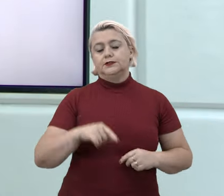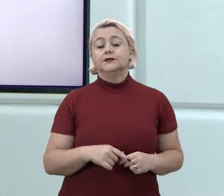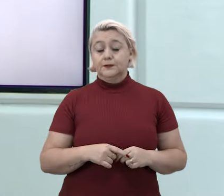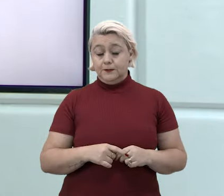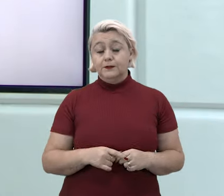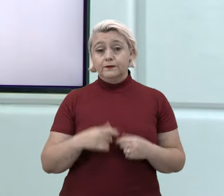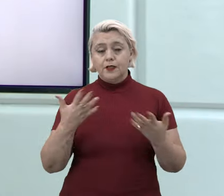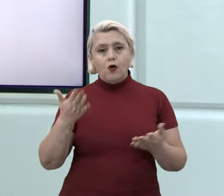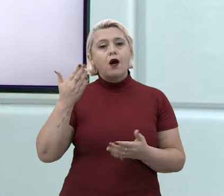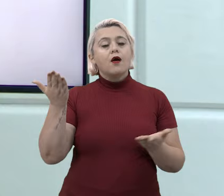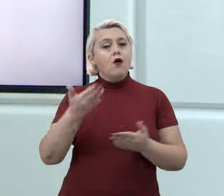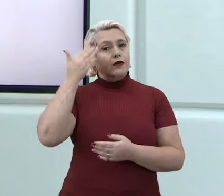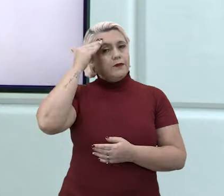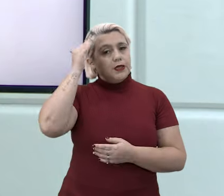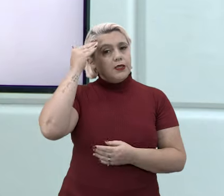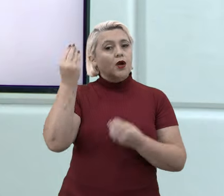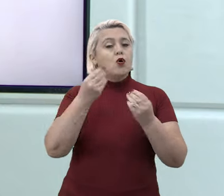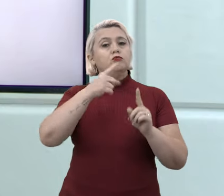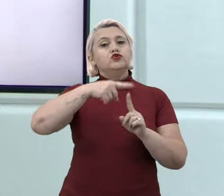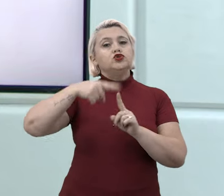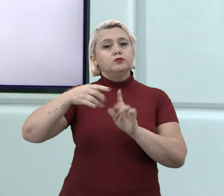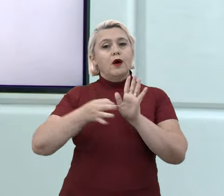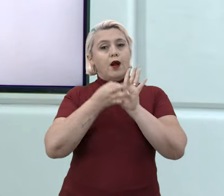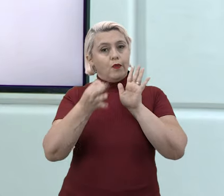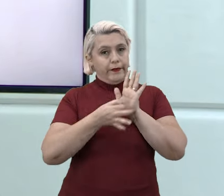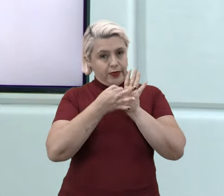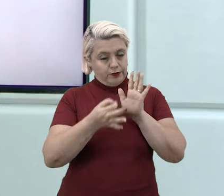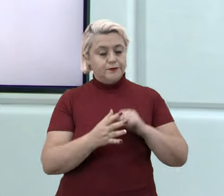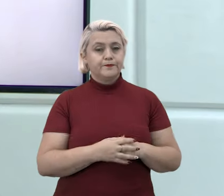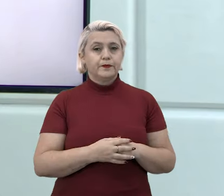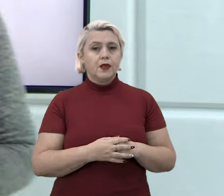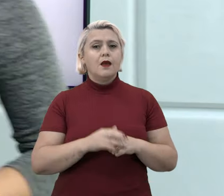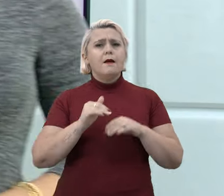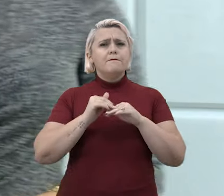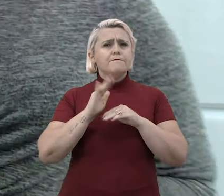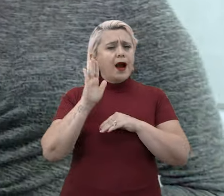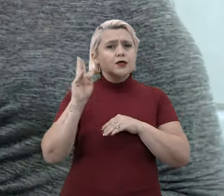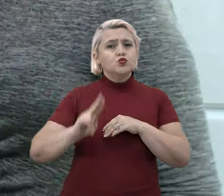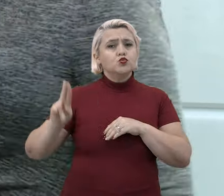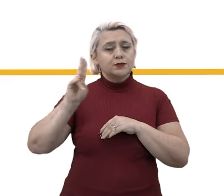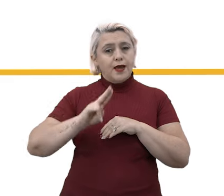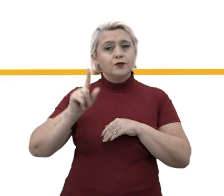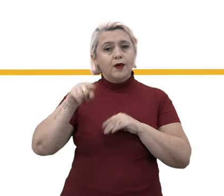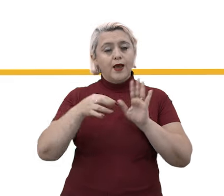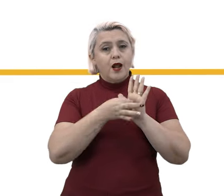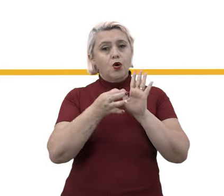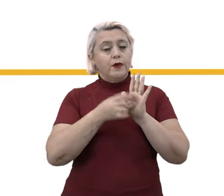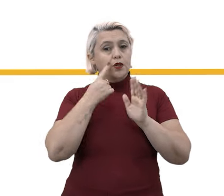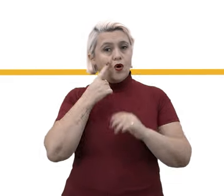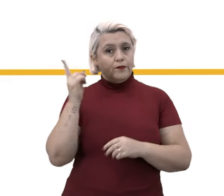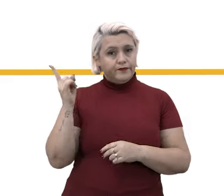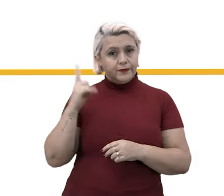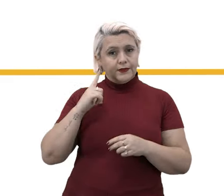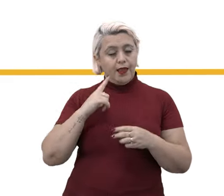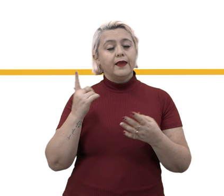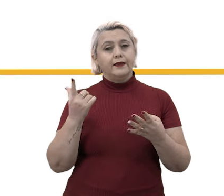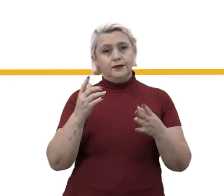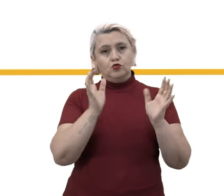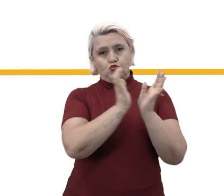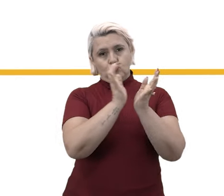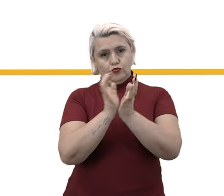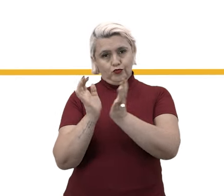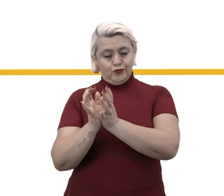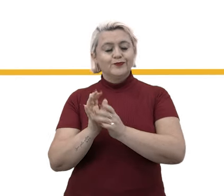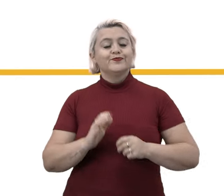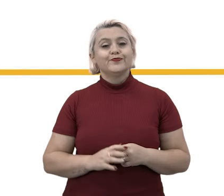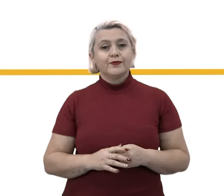Tá bom, agora nós vamos compreender quais são os tipos de argumentos. Os mais comuns são esses aqui, ó, divididos aí